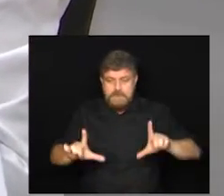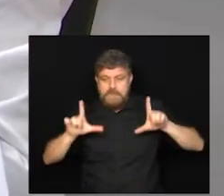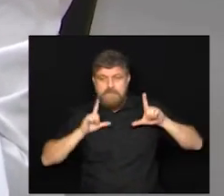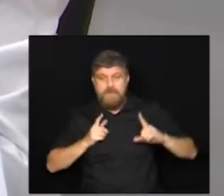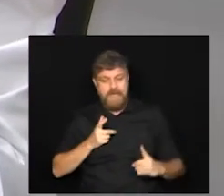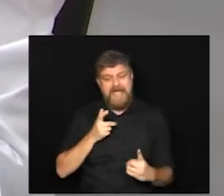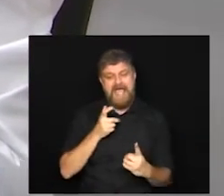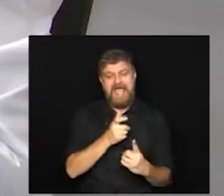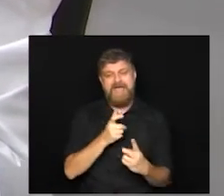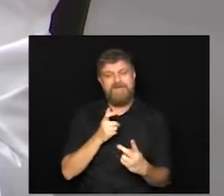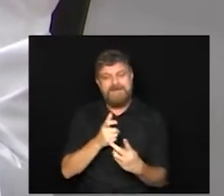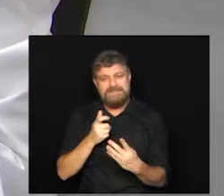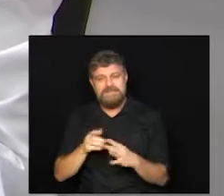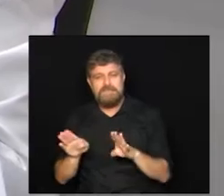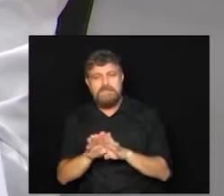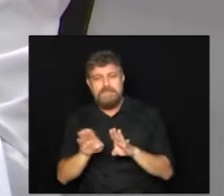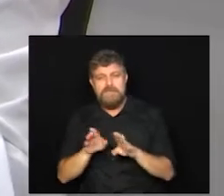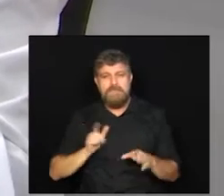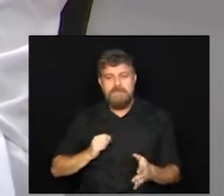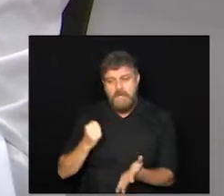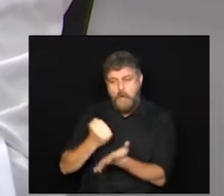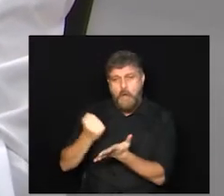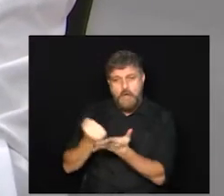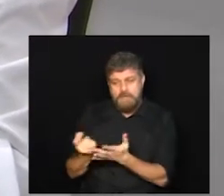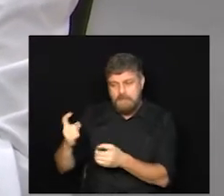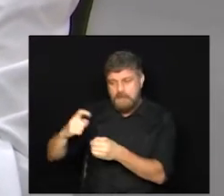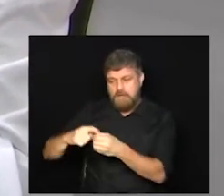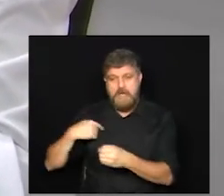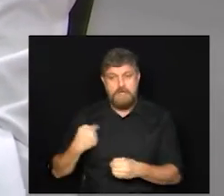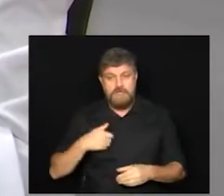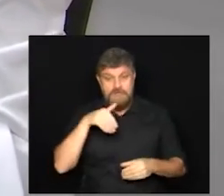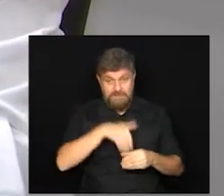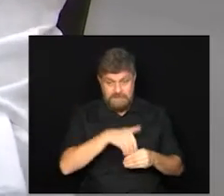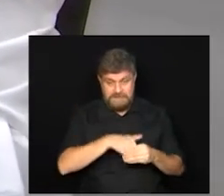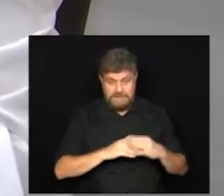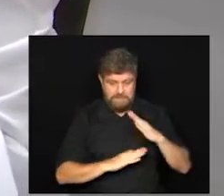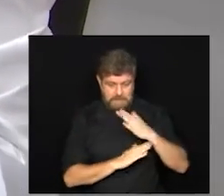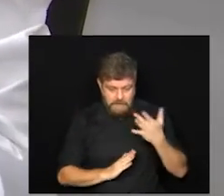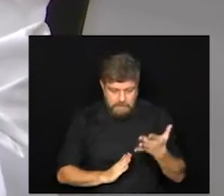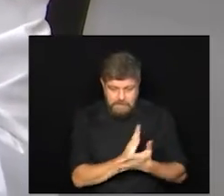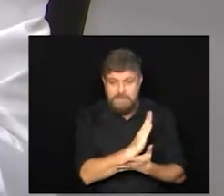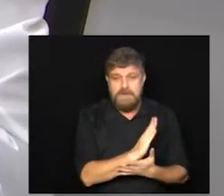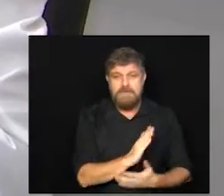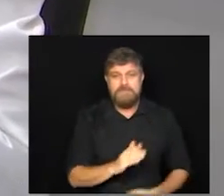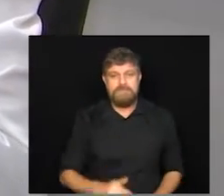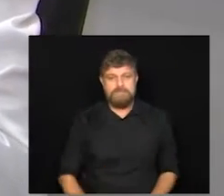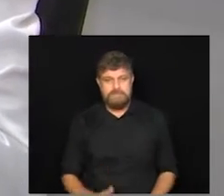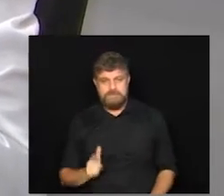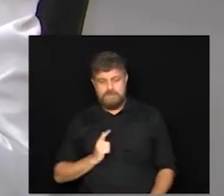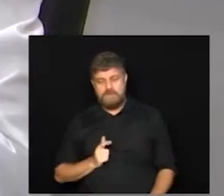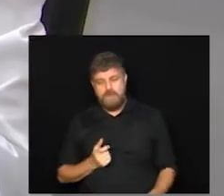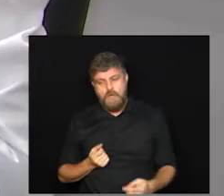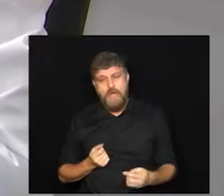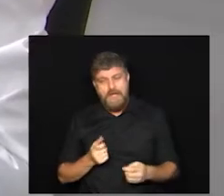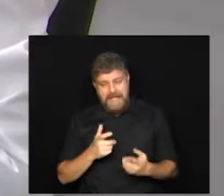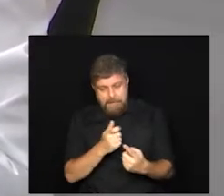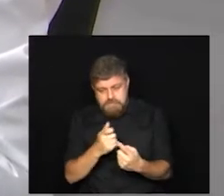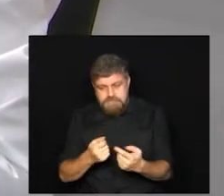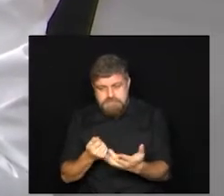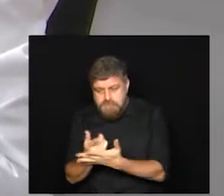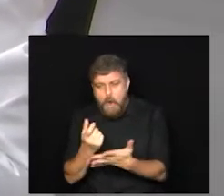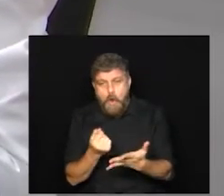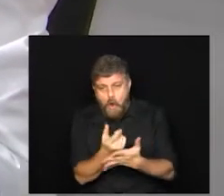vacinas, deste novo consórcio que nós votamos aqui na Câmara, como município, participando deste consórcio